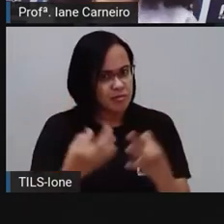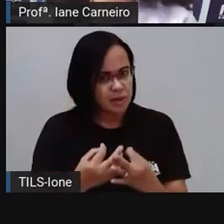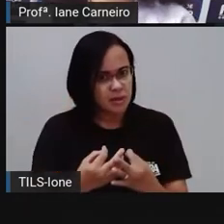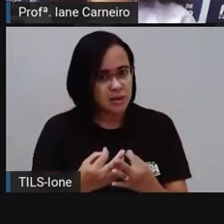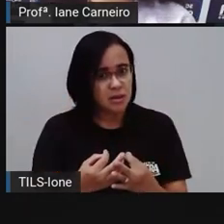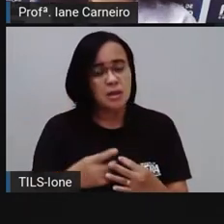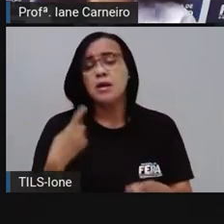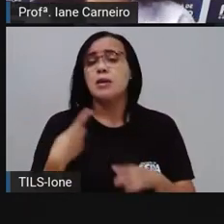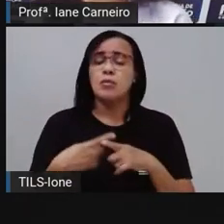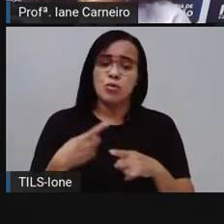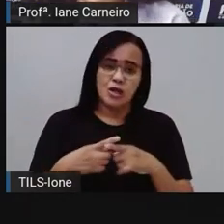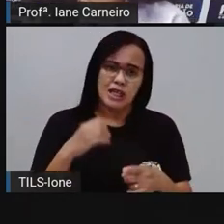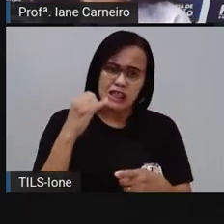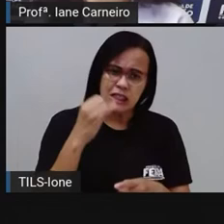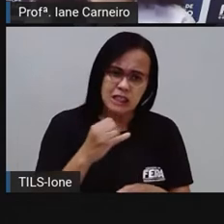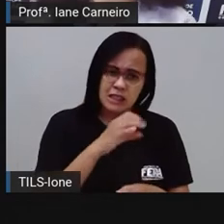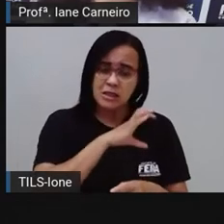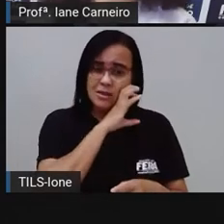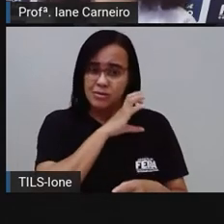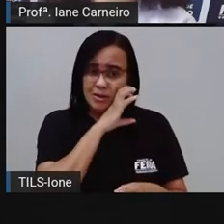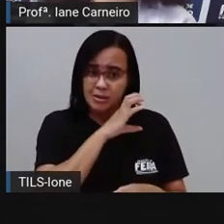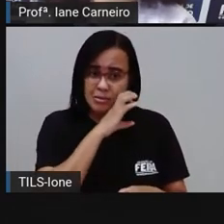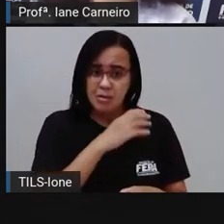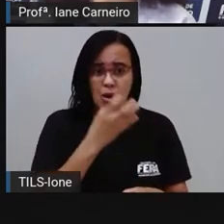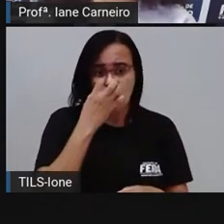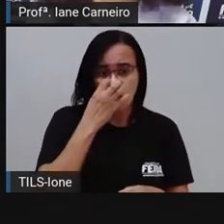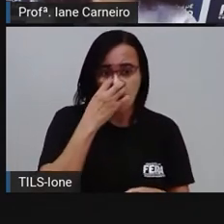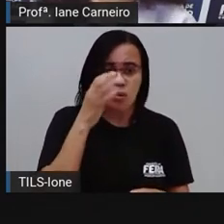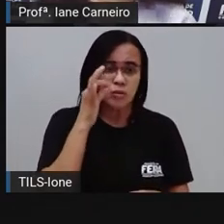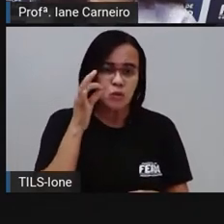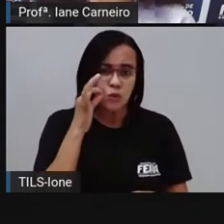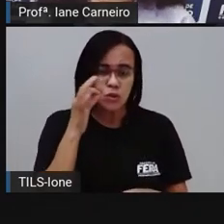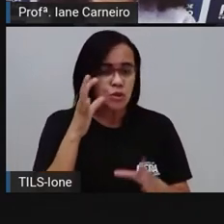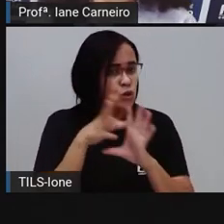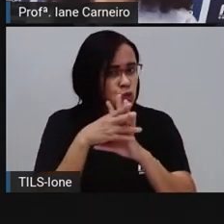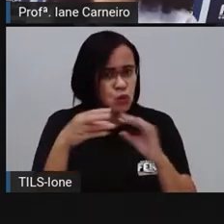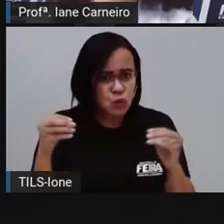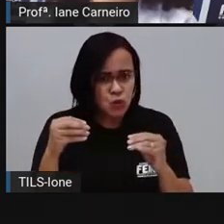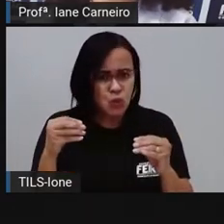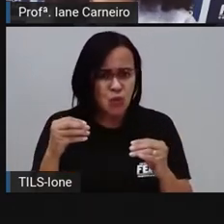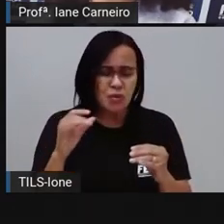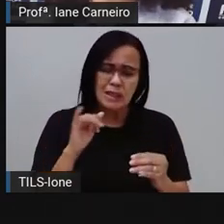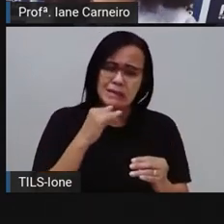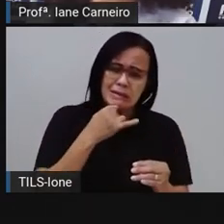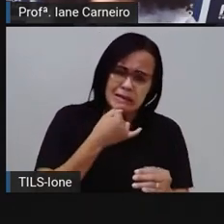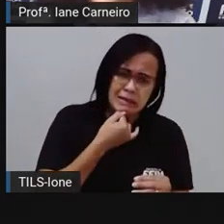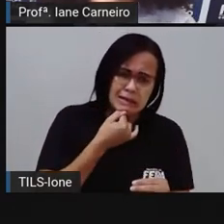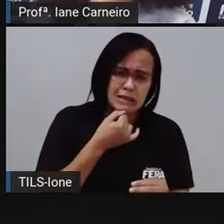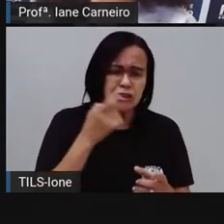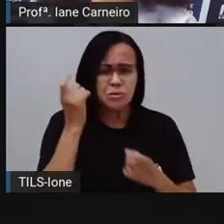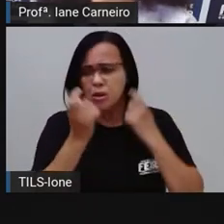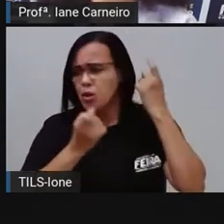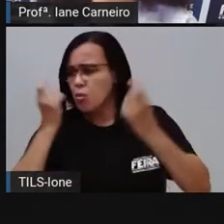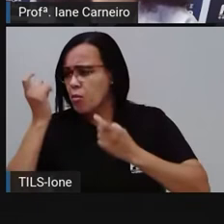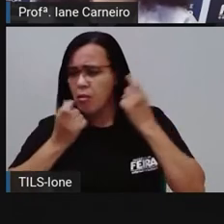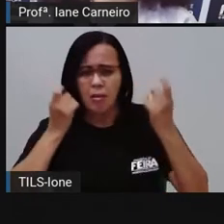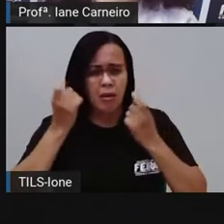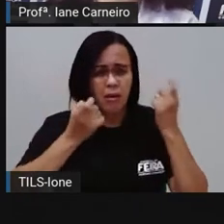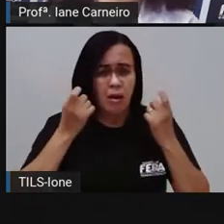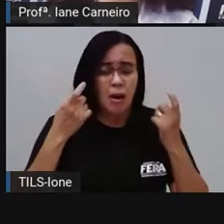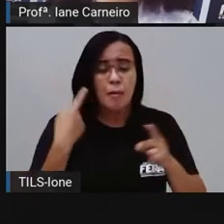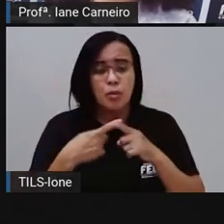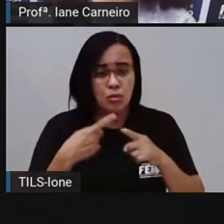desaparece, quando o bichinho tá doente, né? Então, sente muito a falta desse bichinho, né? E aí faz parte da família, né?